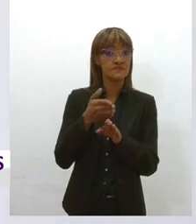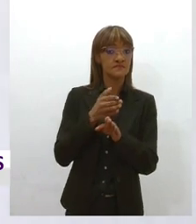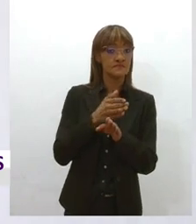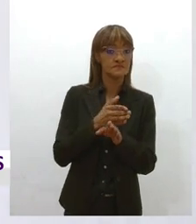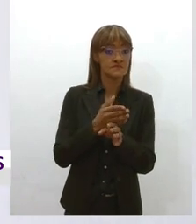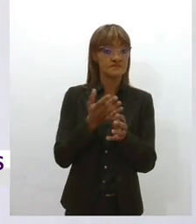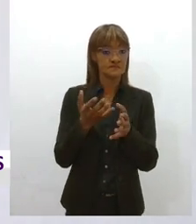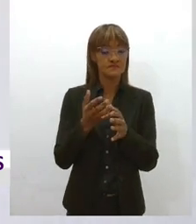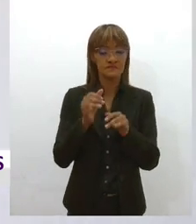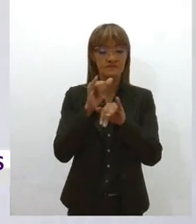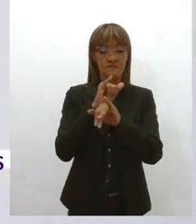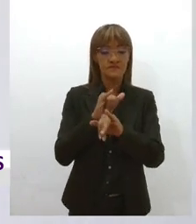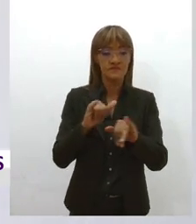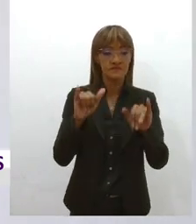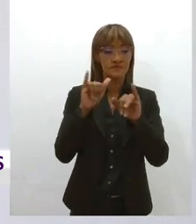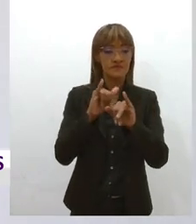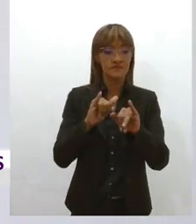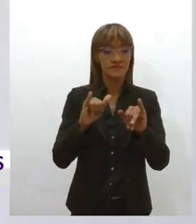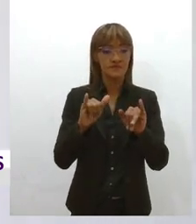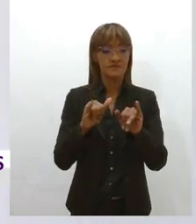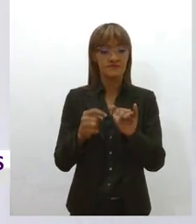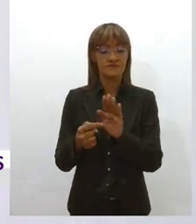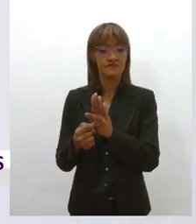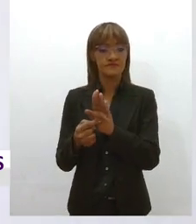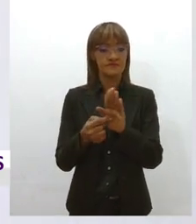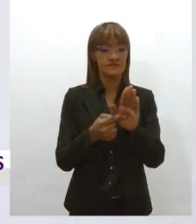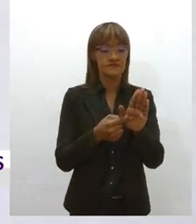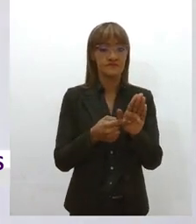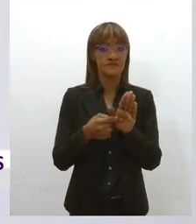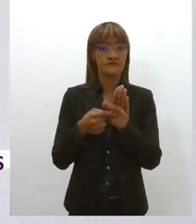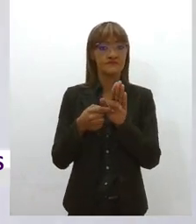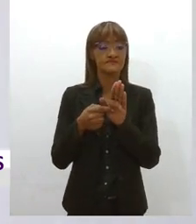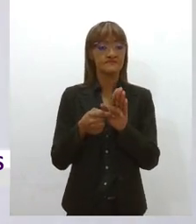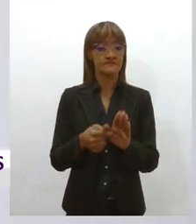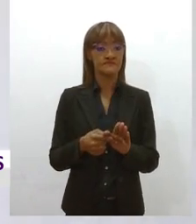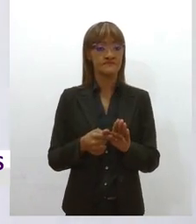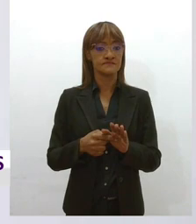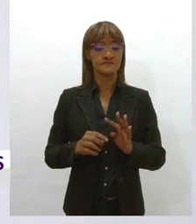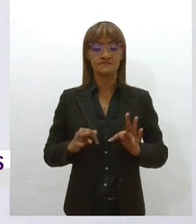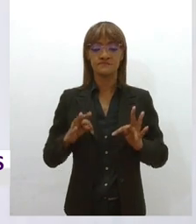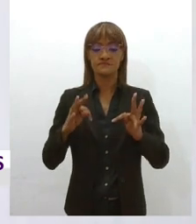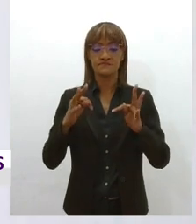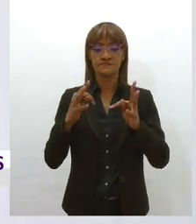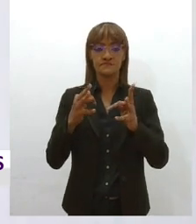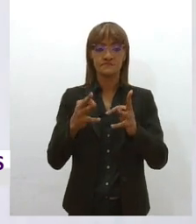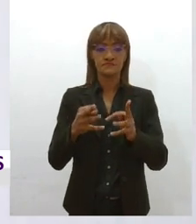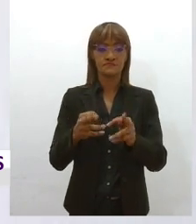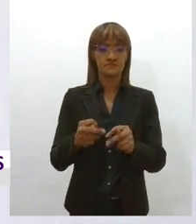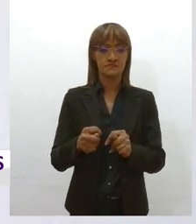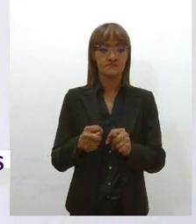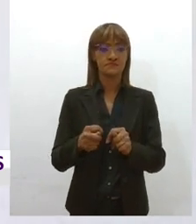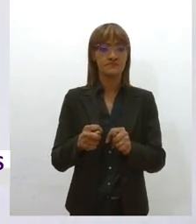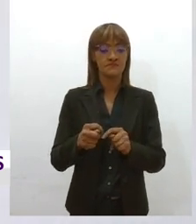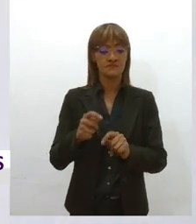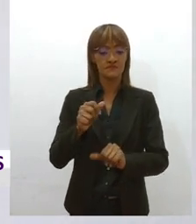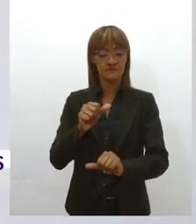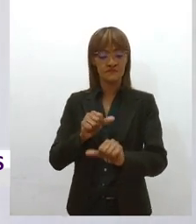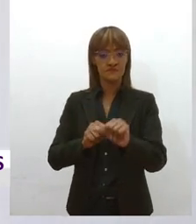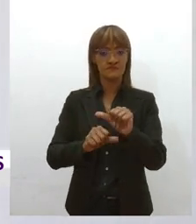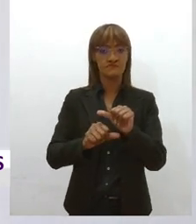visibilidade aos impactos dessa nova morfologia do mundo do trabalho,